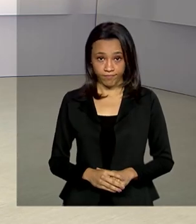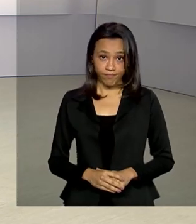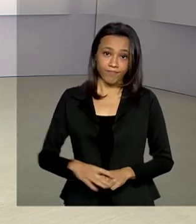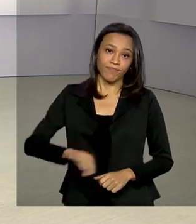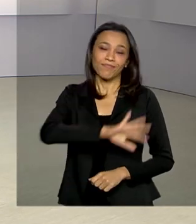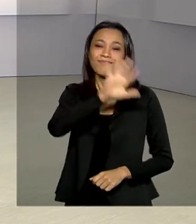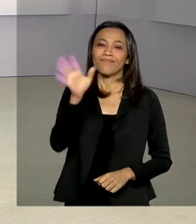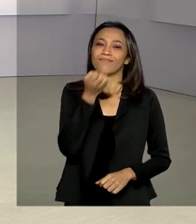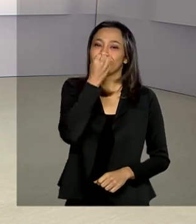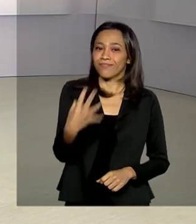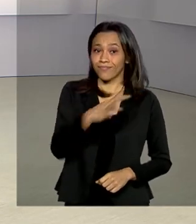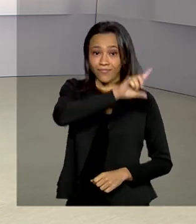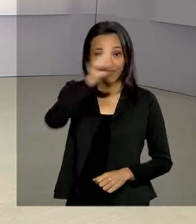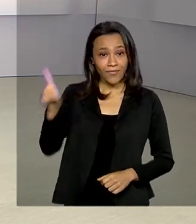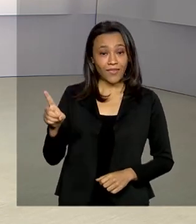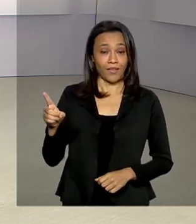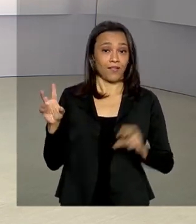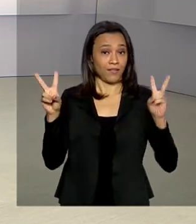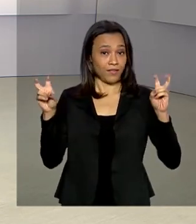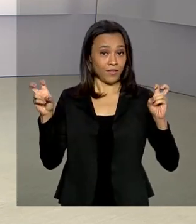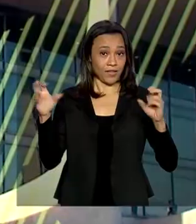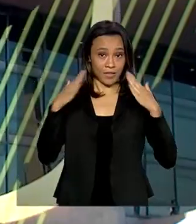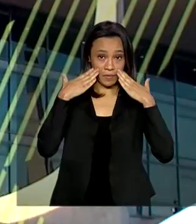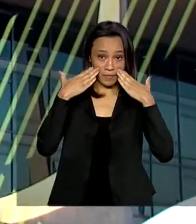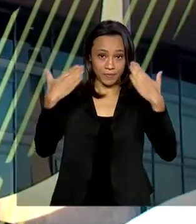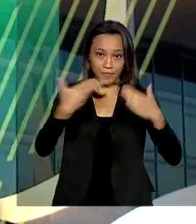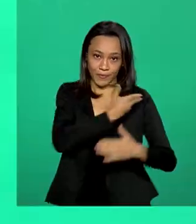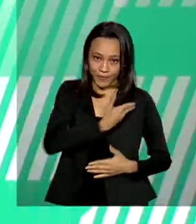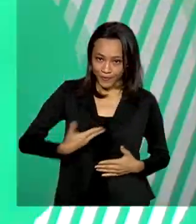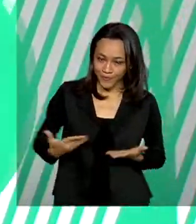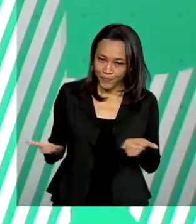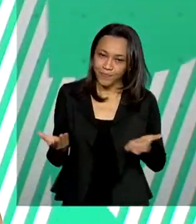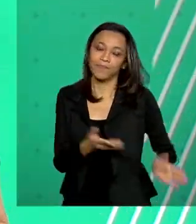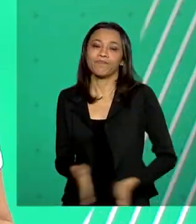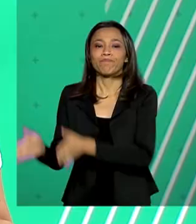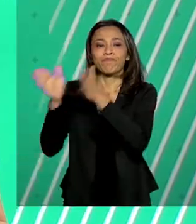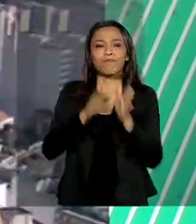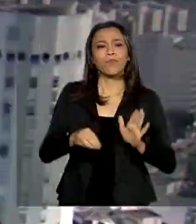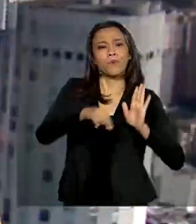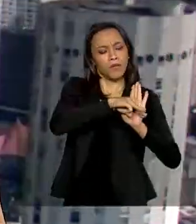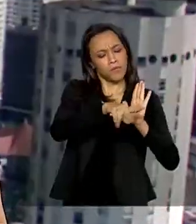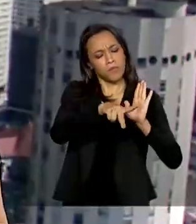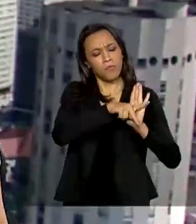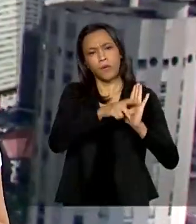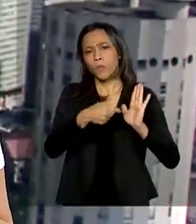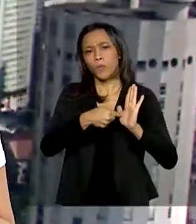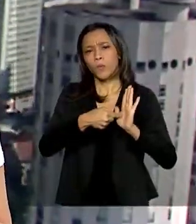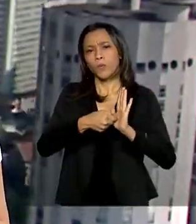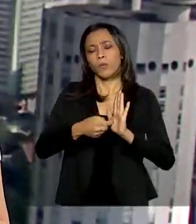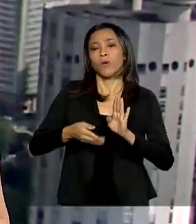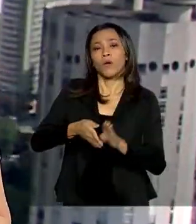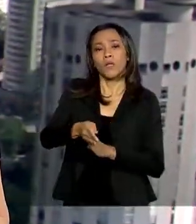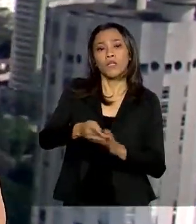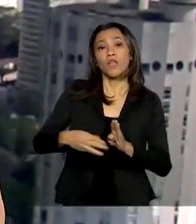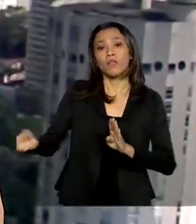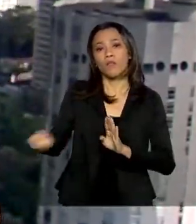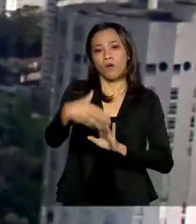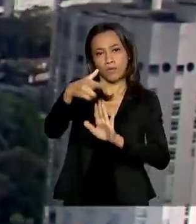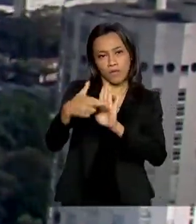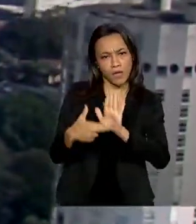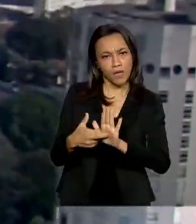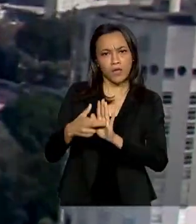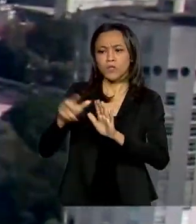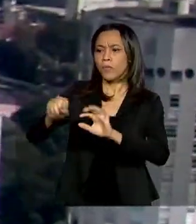Olá, bom dia. O governo agora já está no ar. Uma medida provisória definiu novas regras para a transmissão de eventos